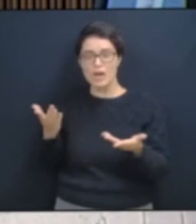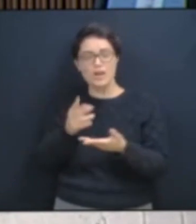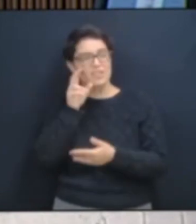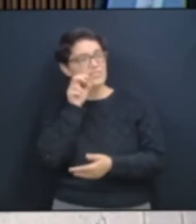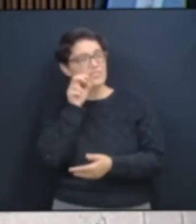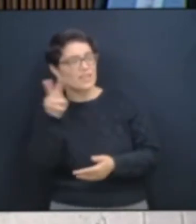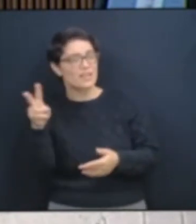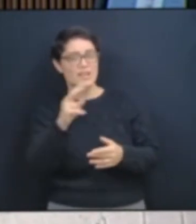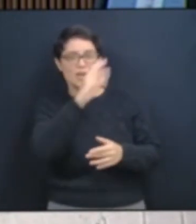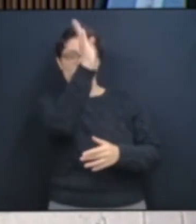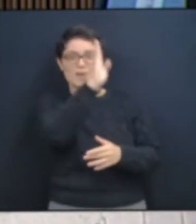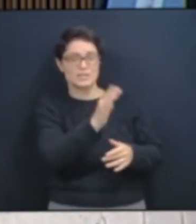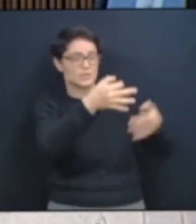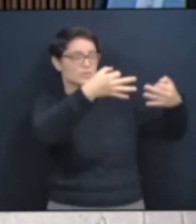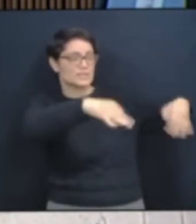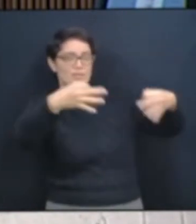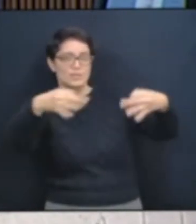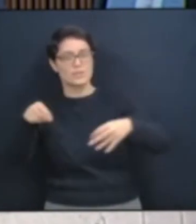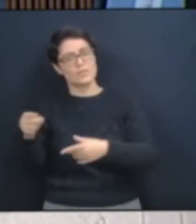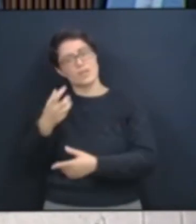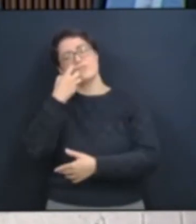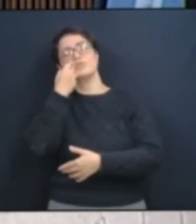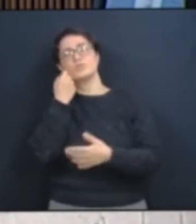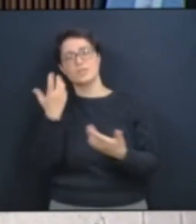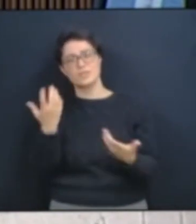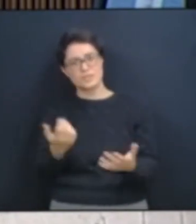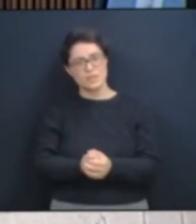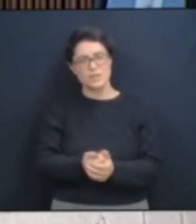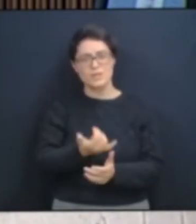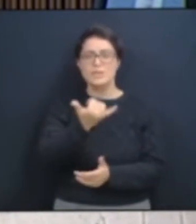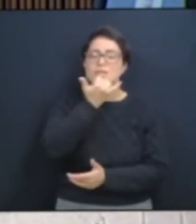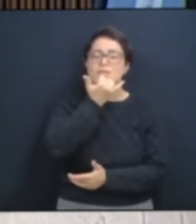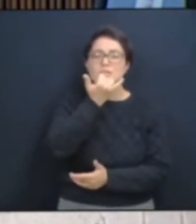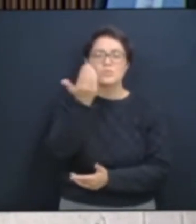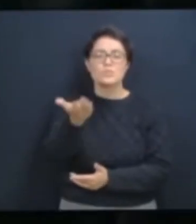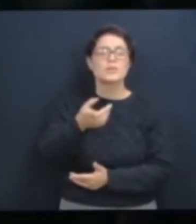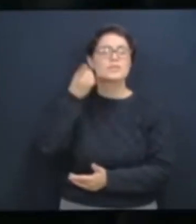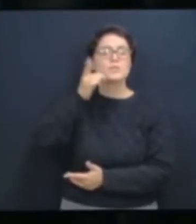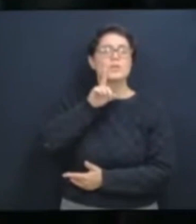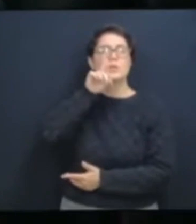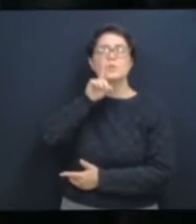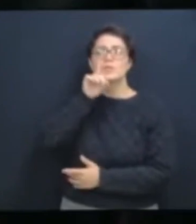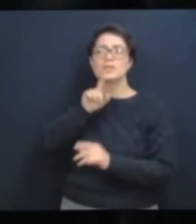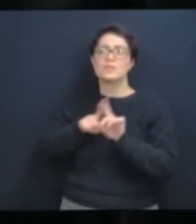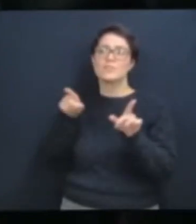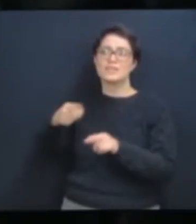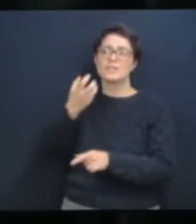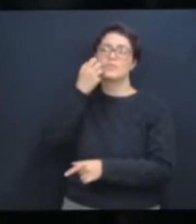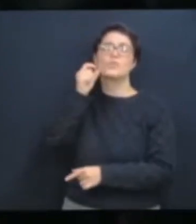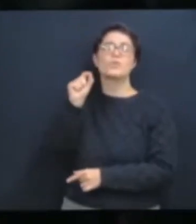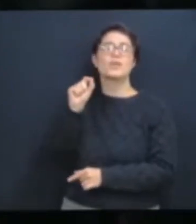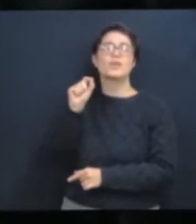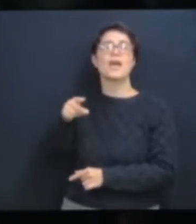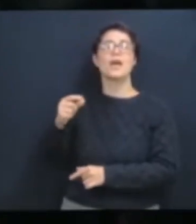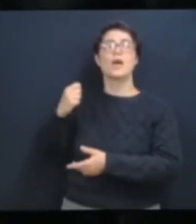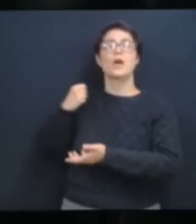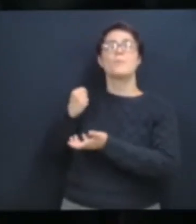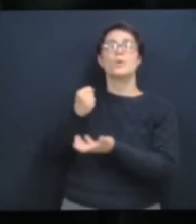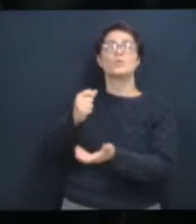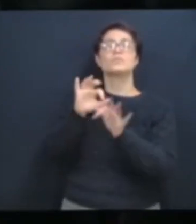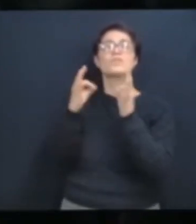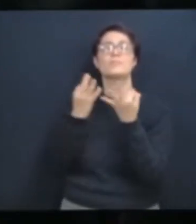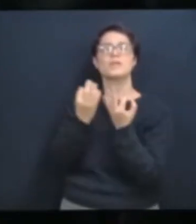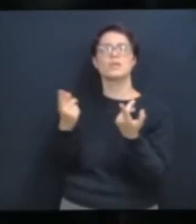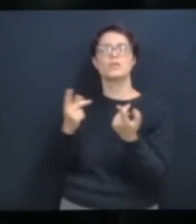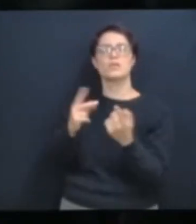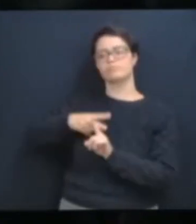Sabe qual é a frustração, deputado Ricardo Arruda? De ver o Bolsa Família turbinado, atendendo um monte de gente,